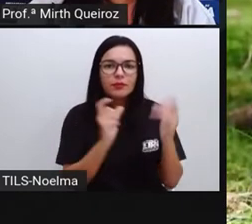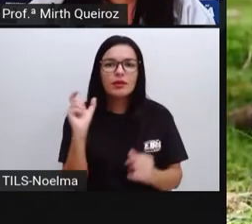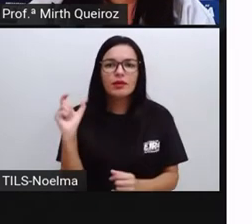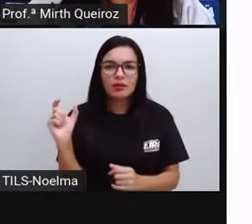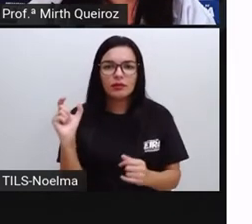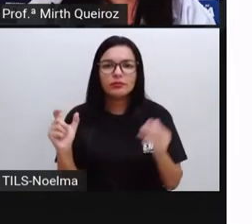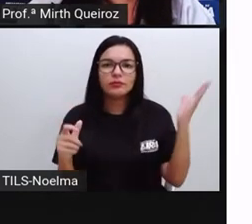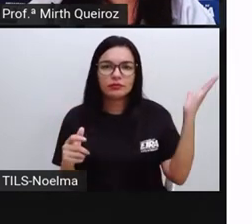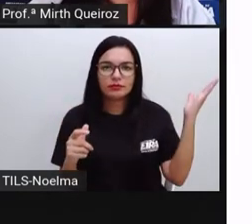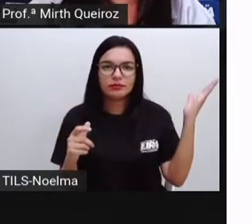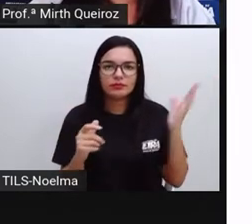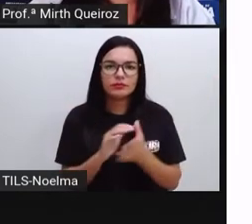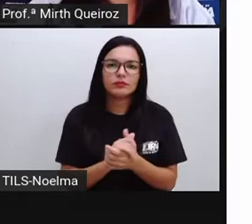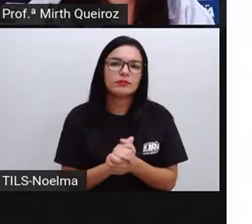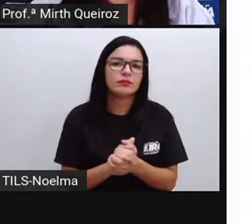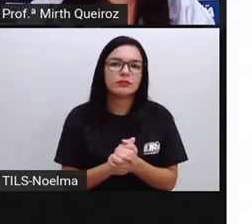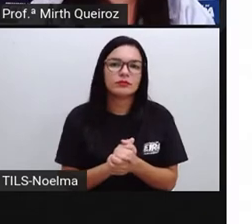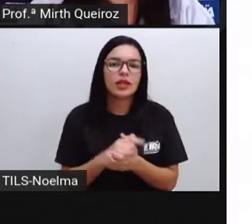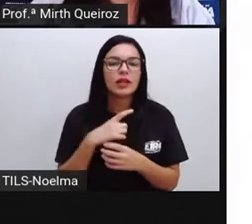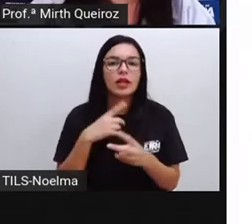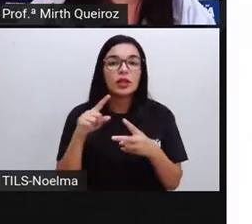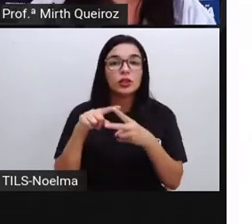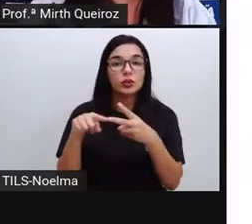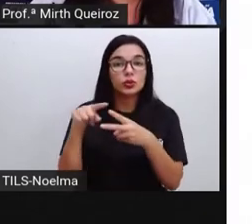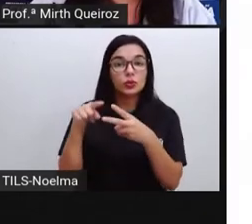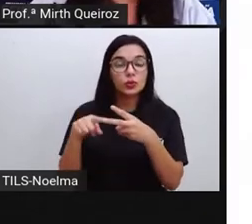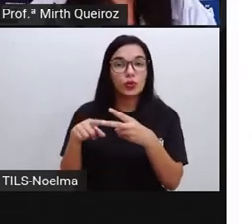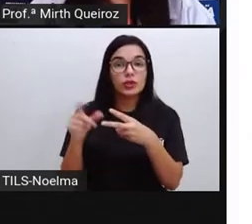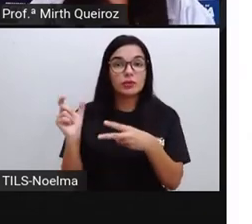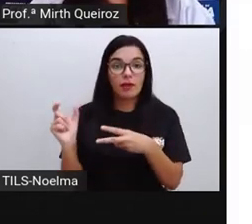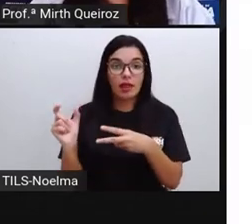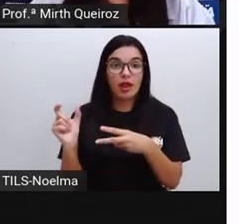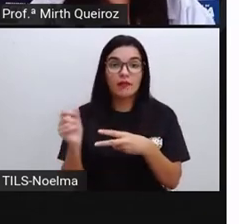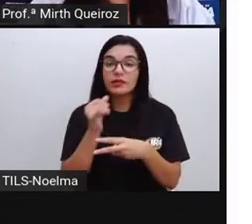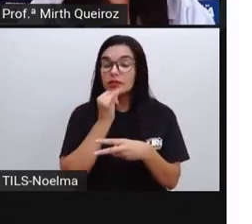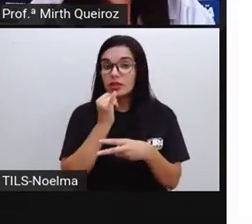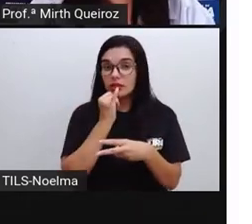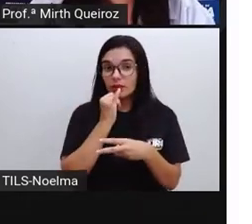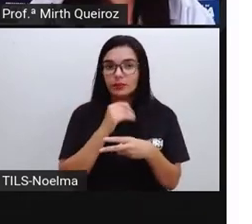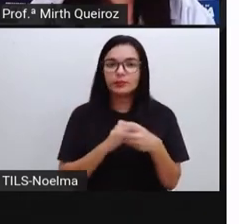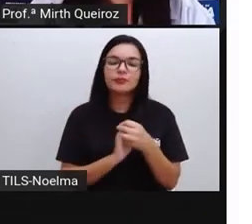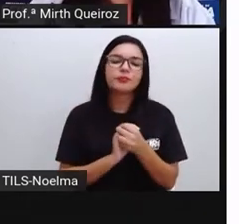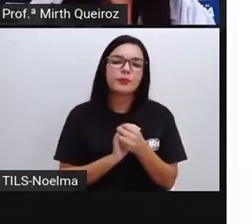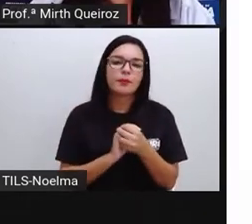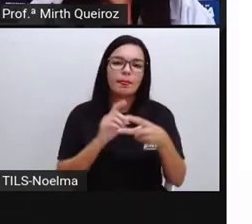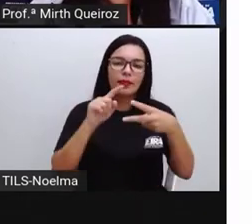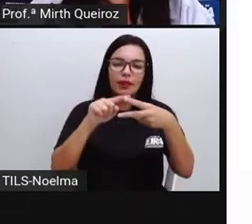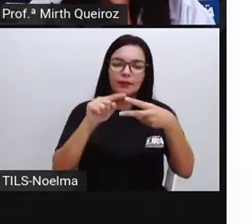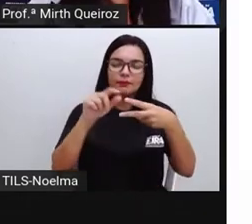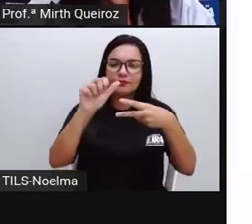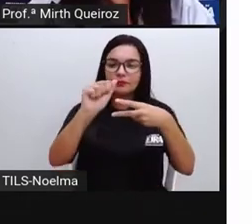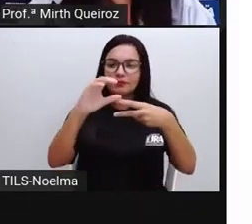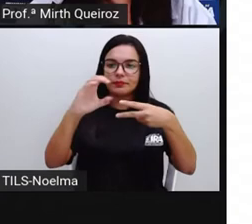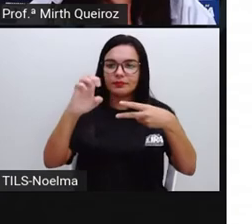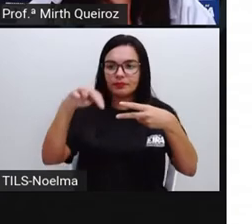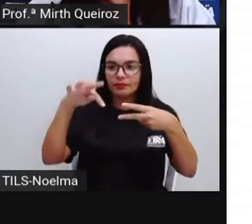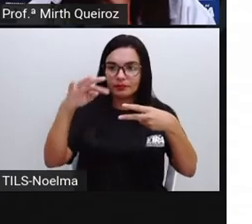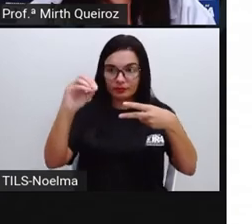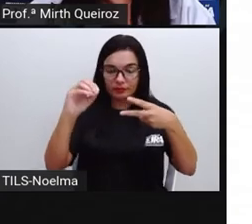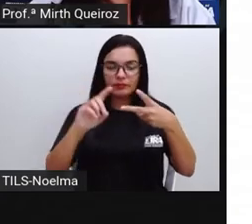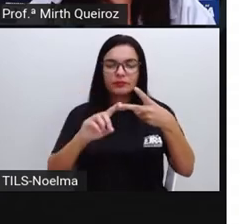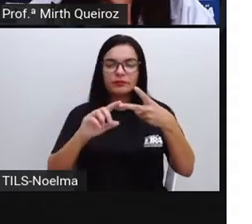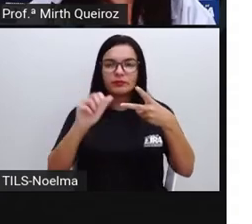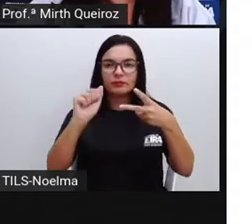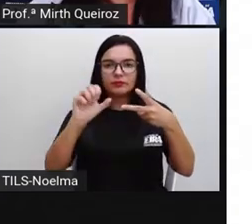palavras homófonas. Aqui nós temos alguns exemplos. Vamos começar com acento com C